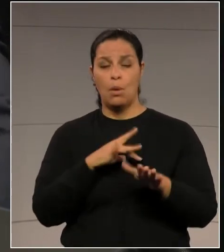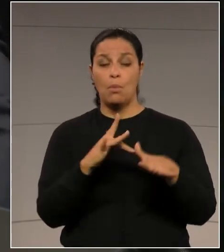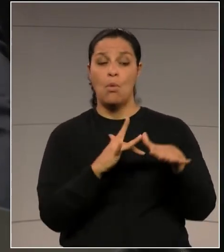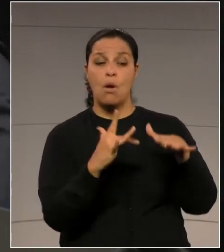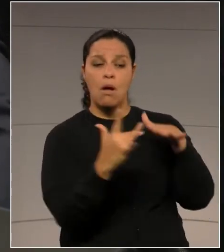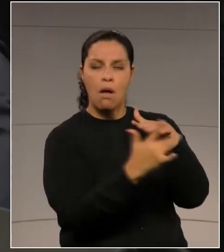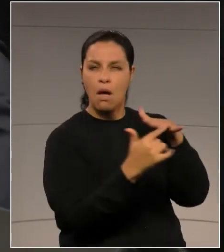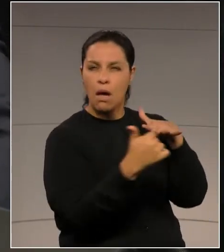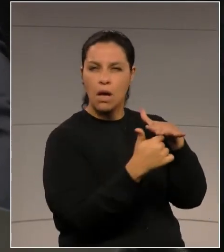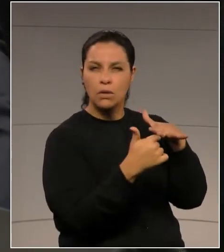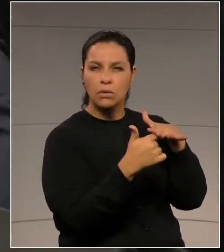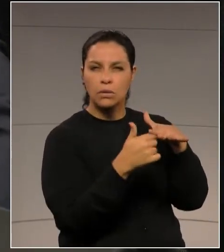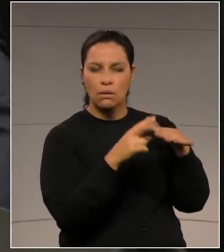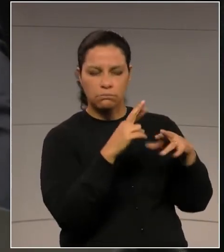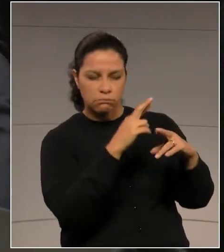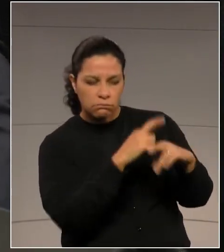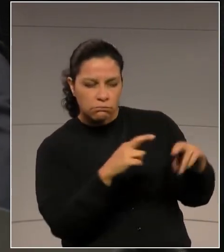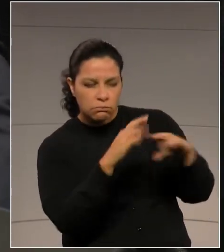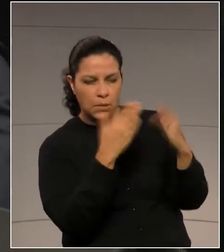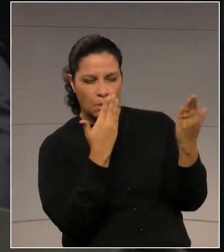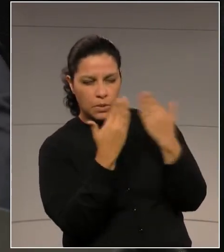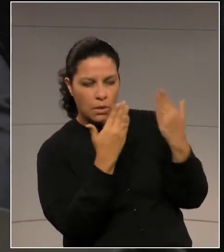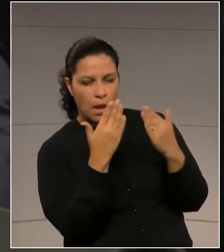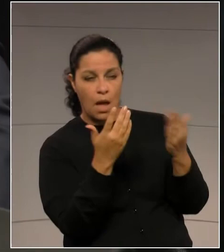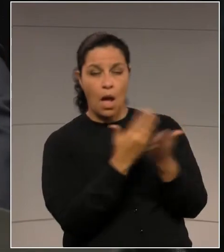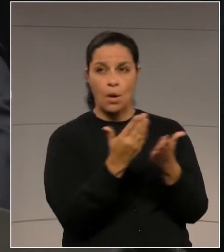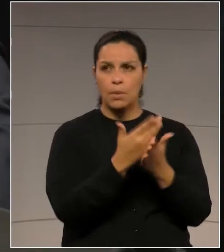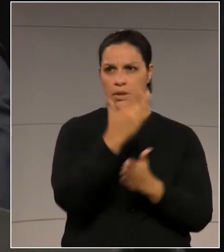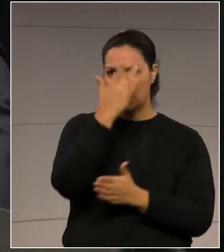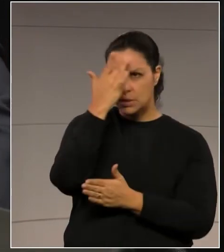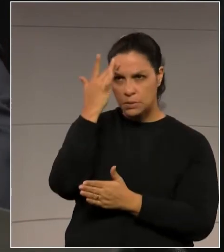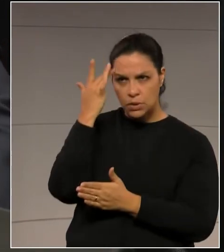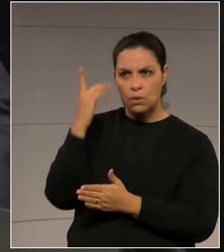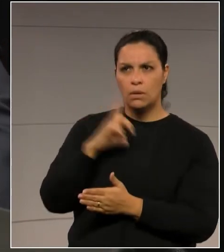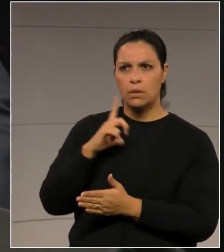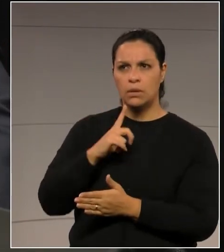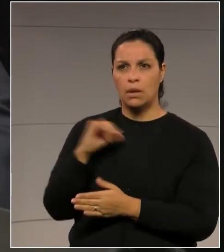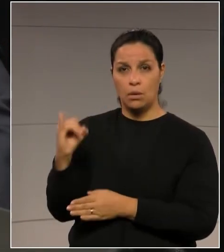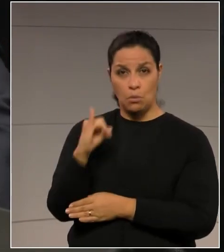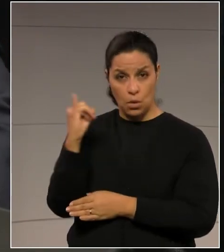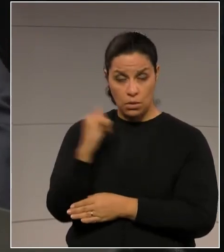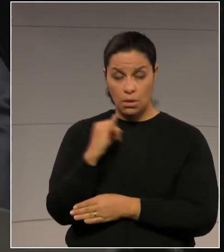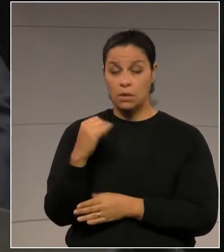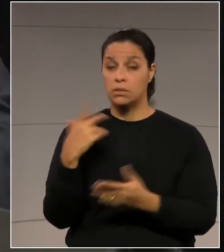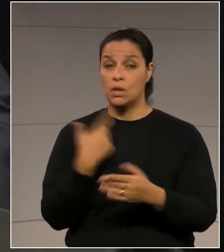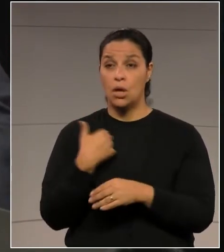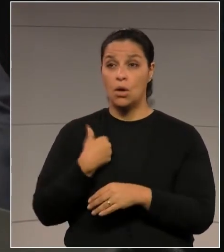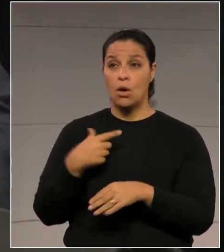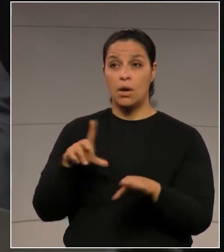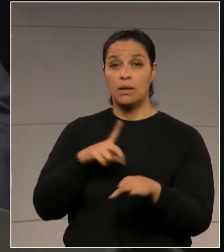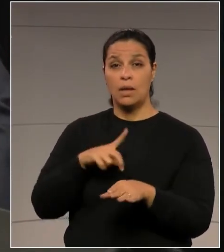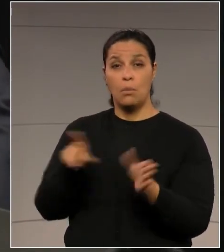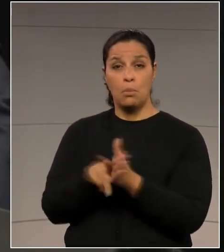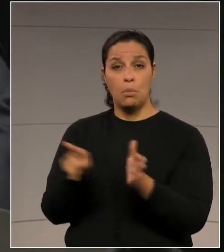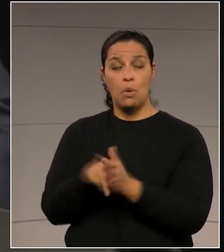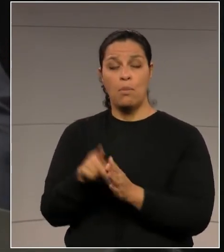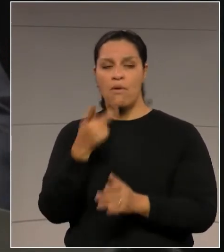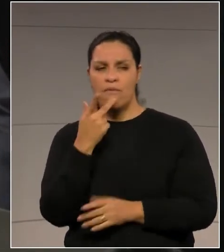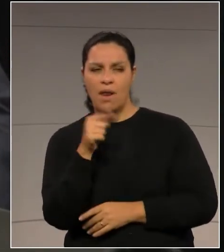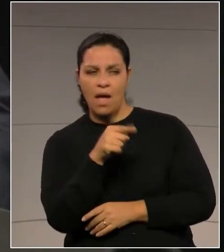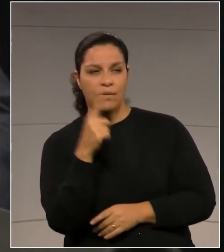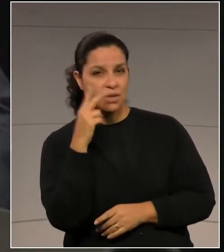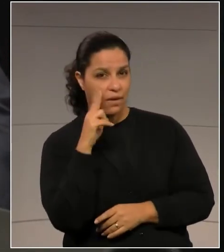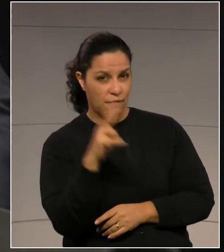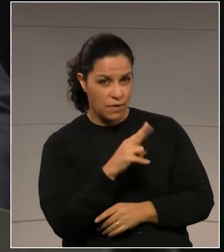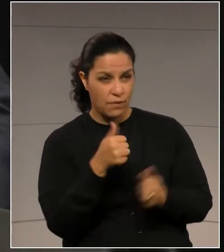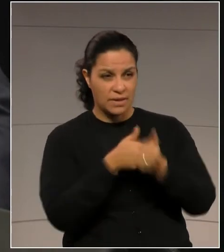monitoradas por gente importante que ocupa momentaneamente um cargo, não é que diz para as pessoas, ah,